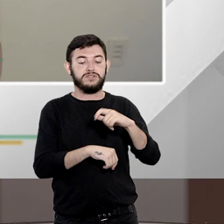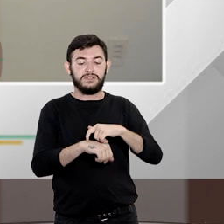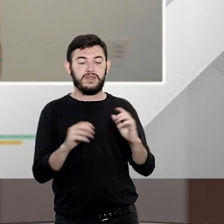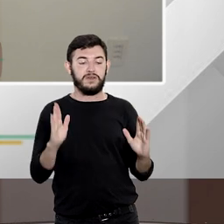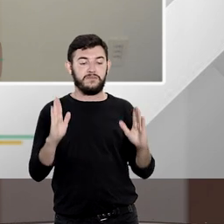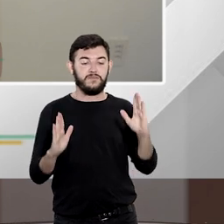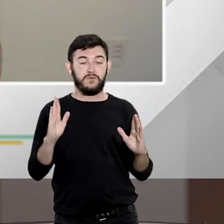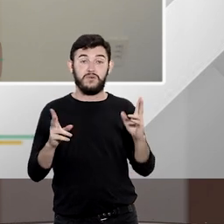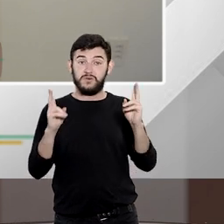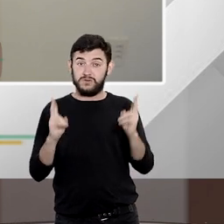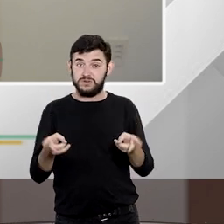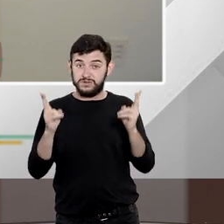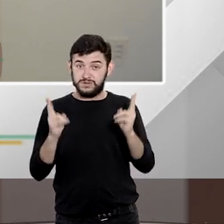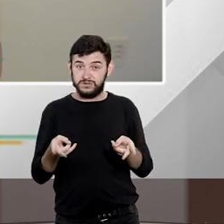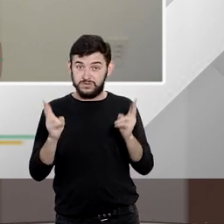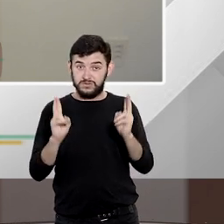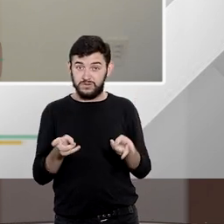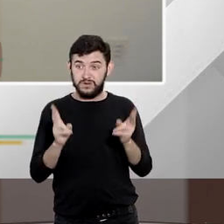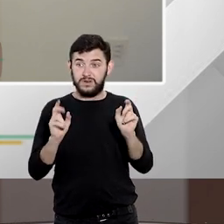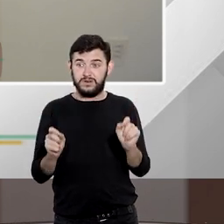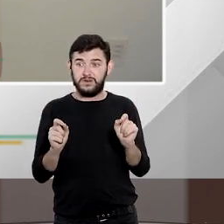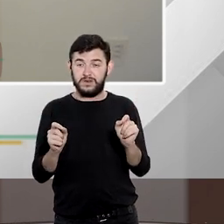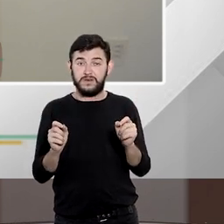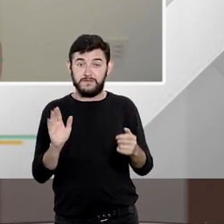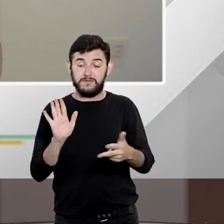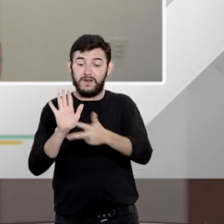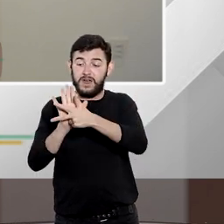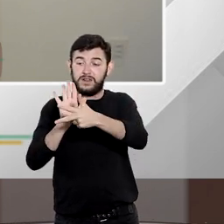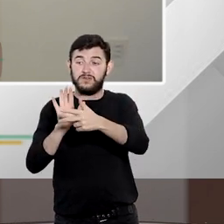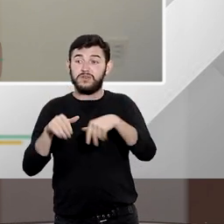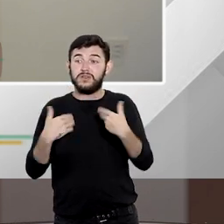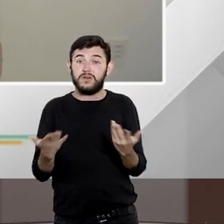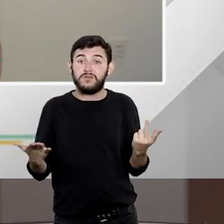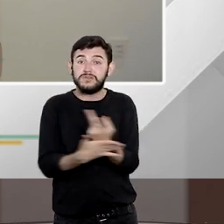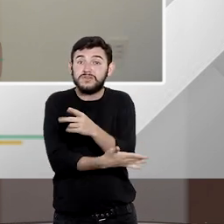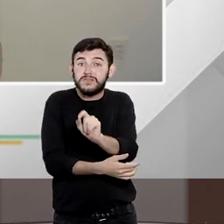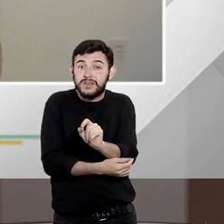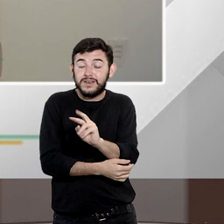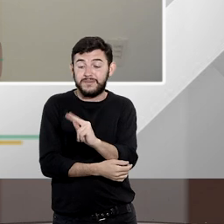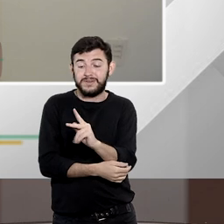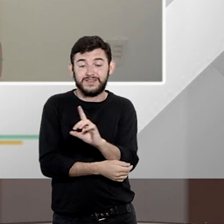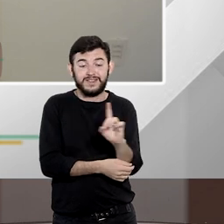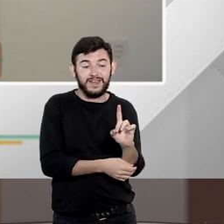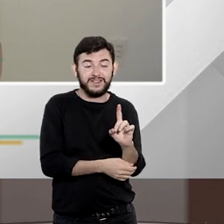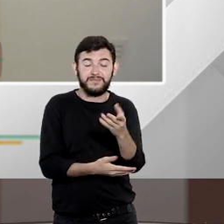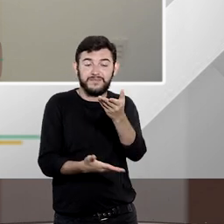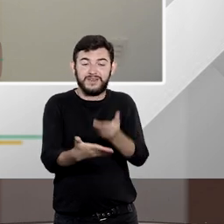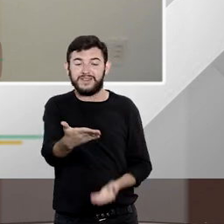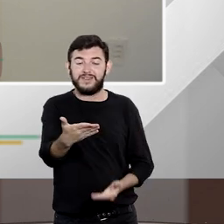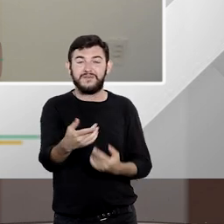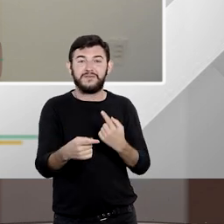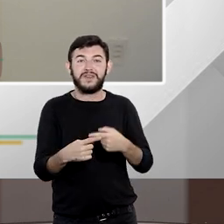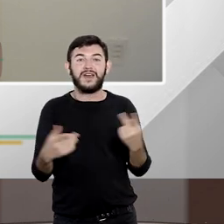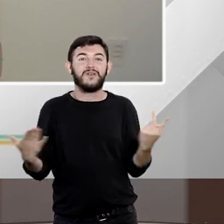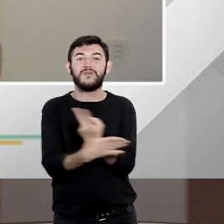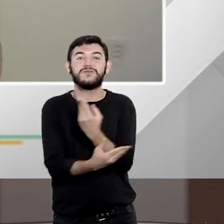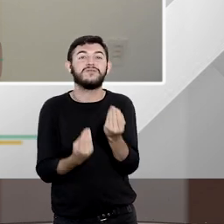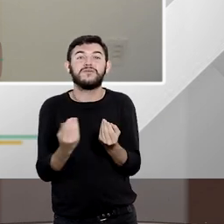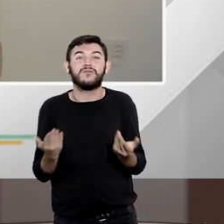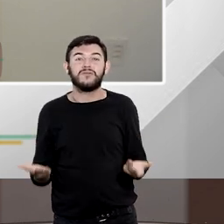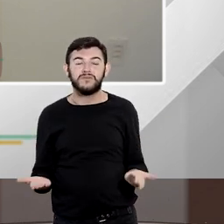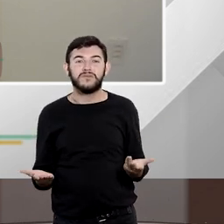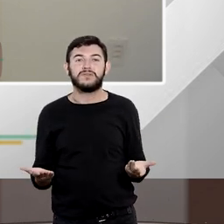obtido resposta e ele entrou com o habeas data e perdeu o objeto porque depois houve a comunicação de que